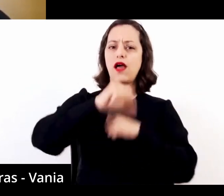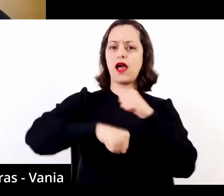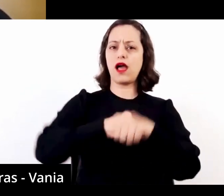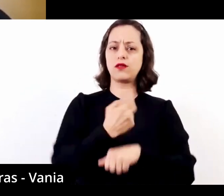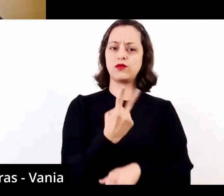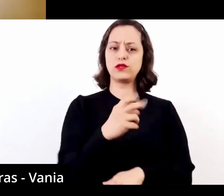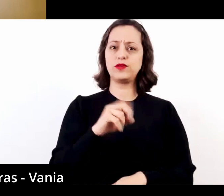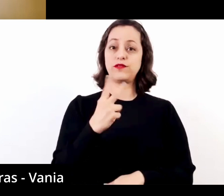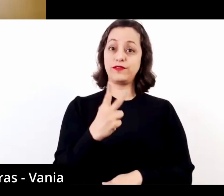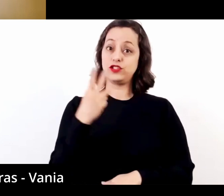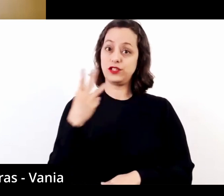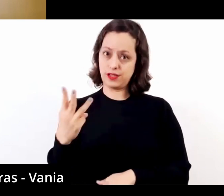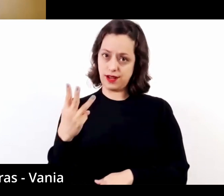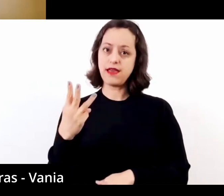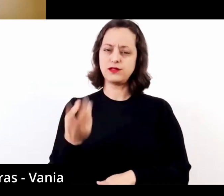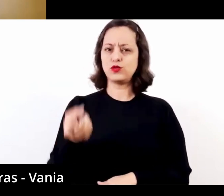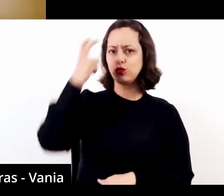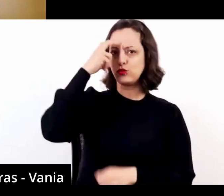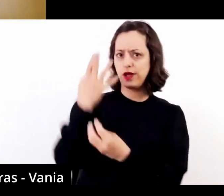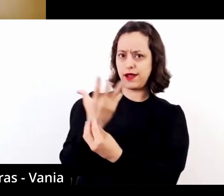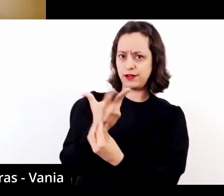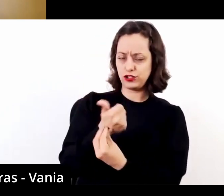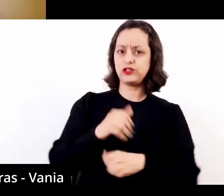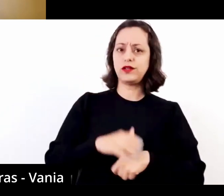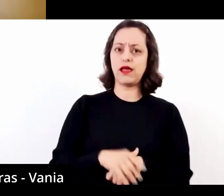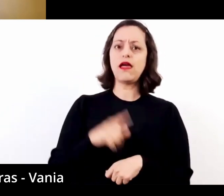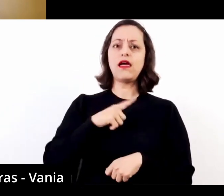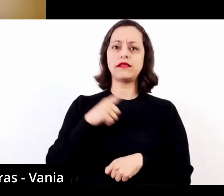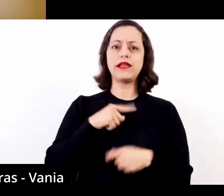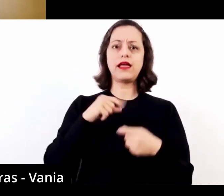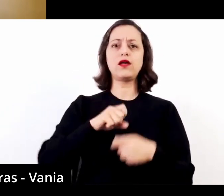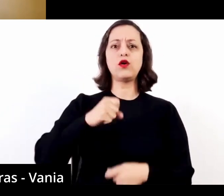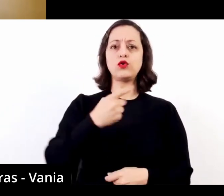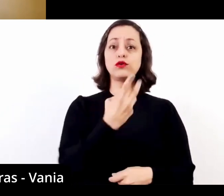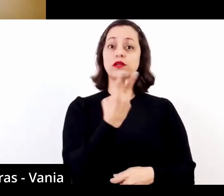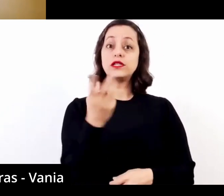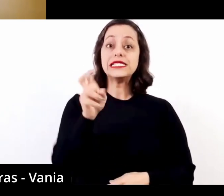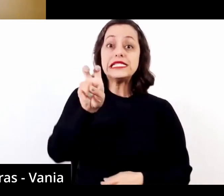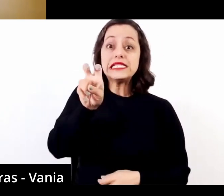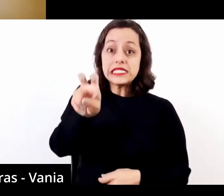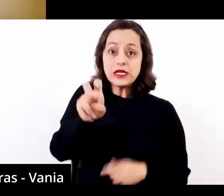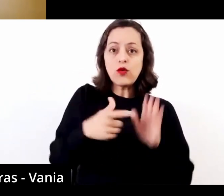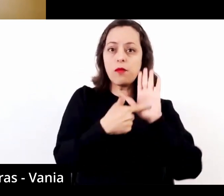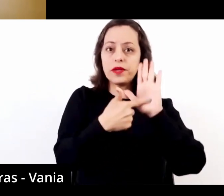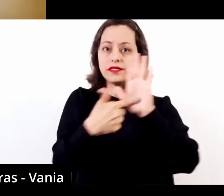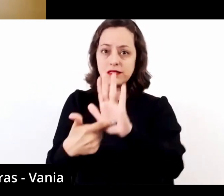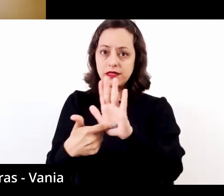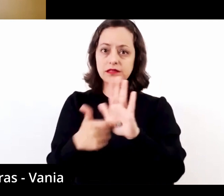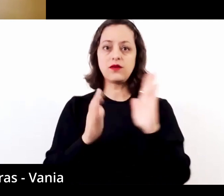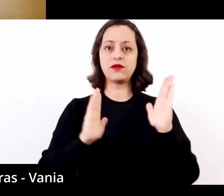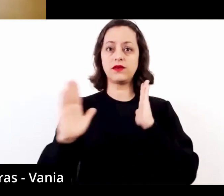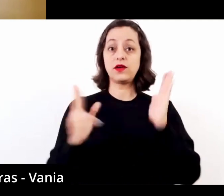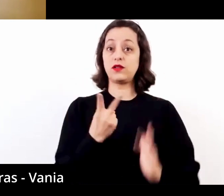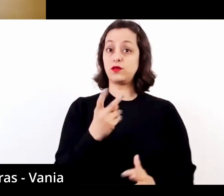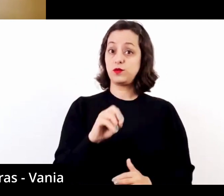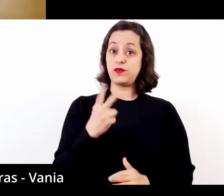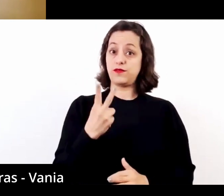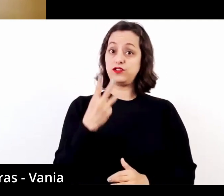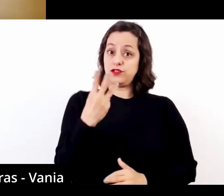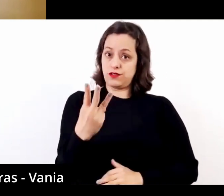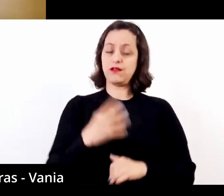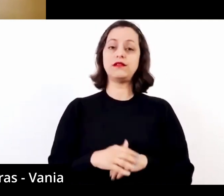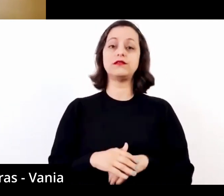Artística. Será o segundo de cinco concertos ao longo desta temporada de 2023 e,